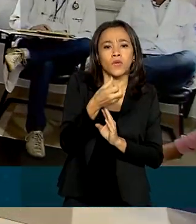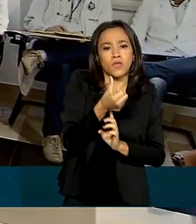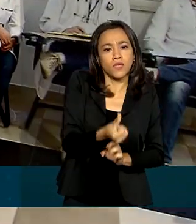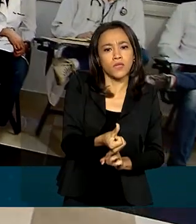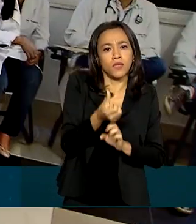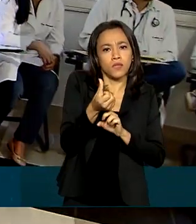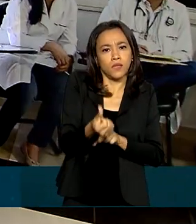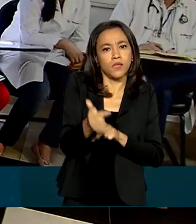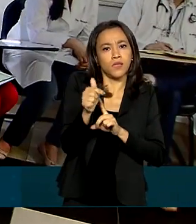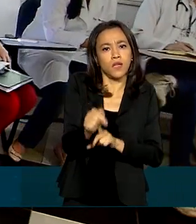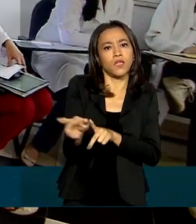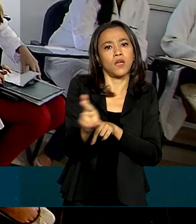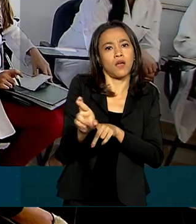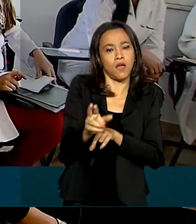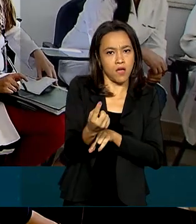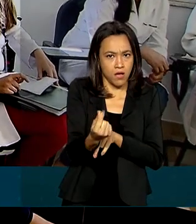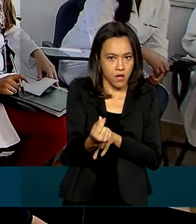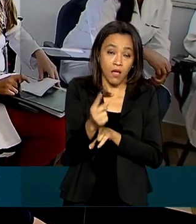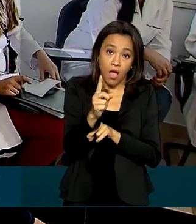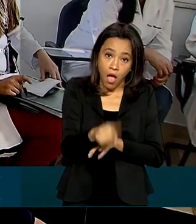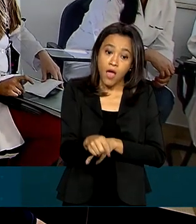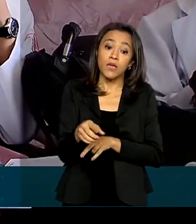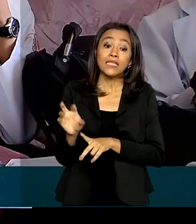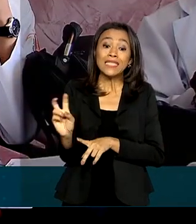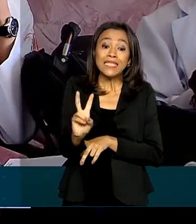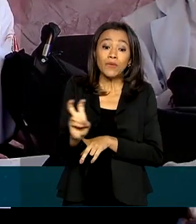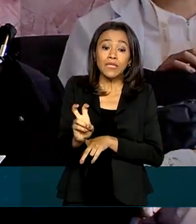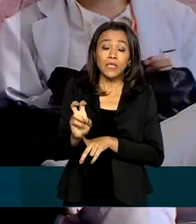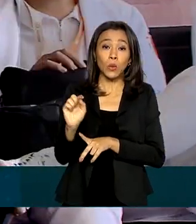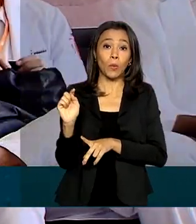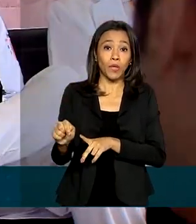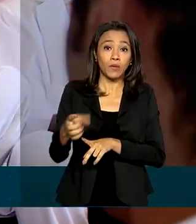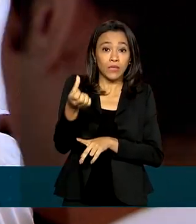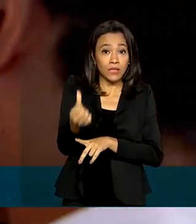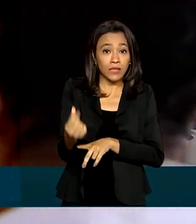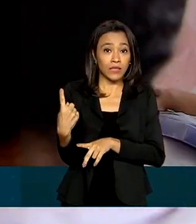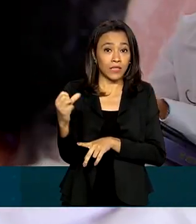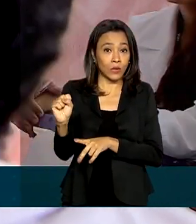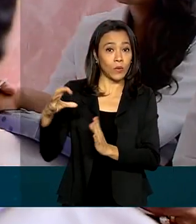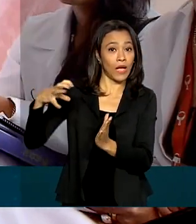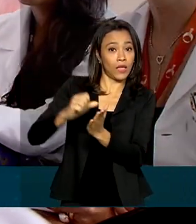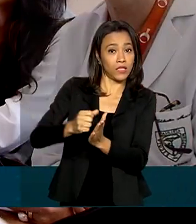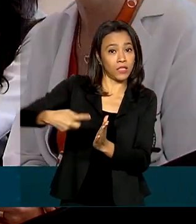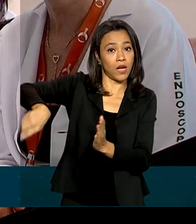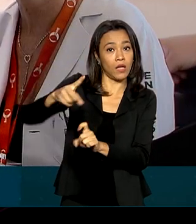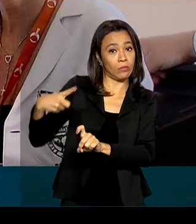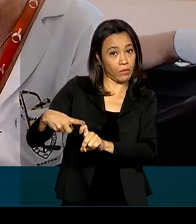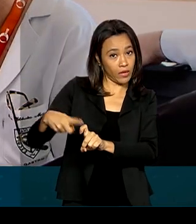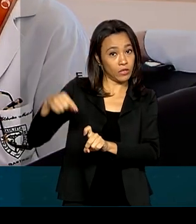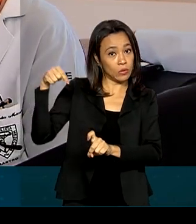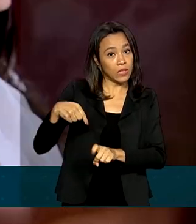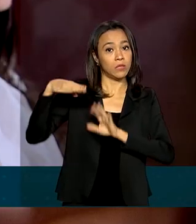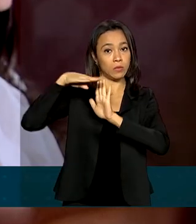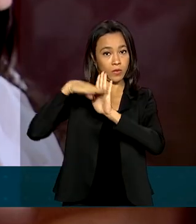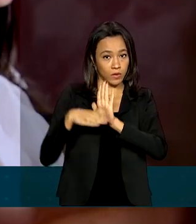667. São 55.618 cadastrados no programa O Brasil Conta